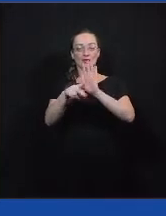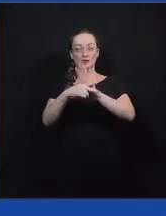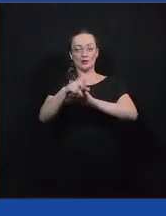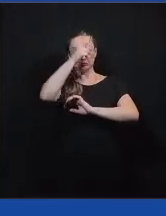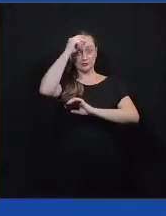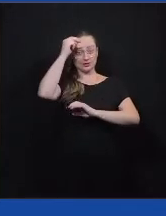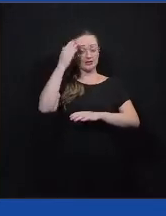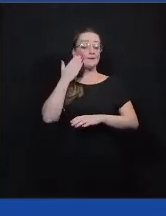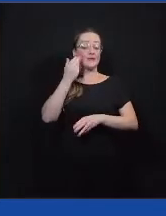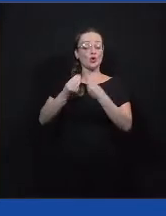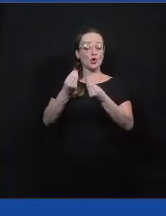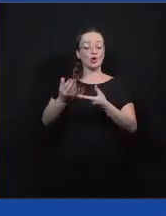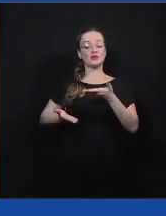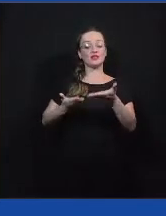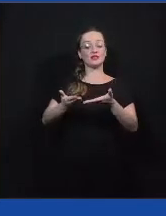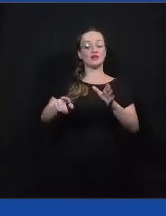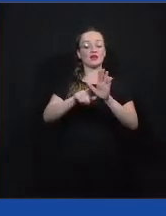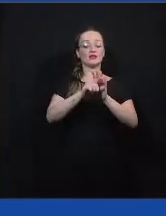eram tratadas na lei orgânica.